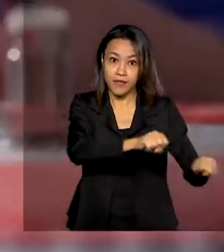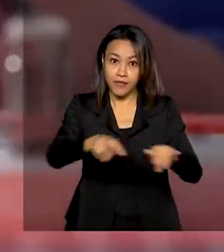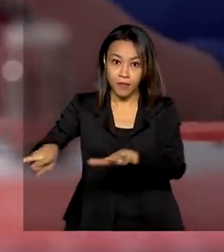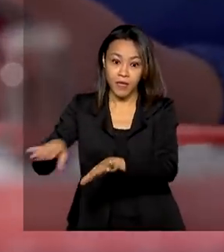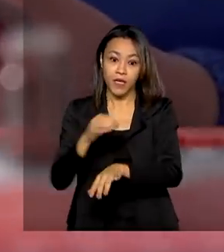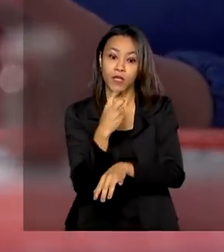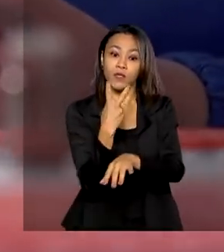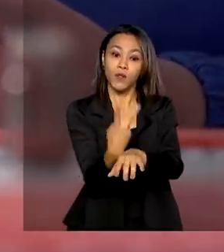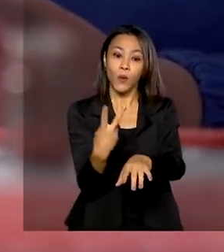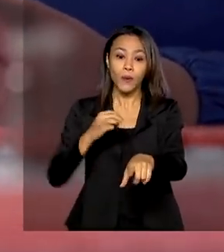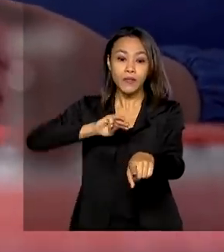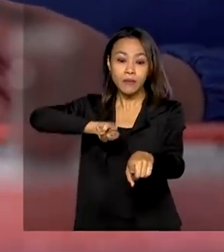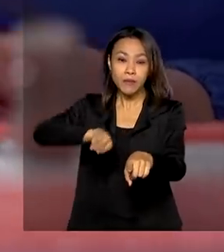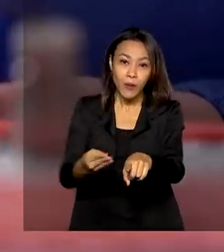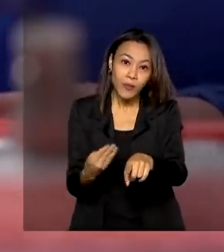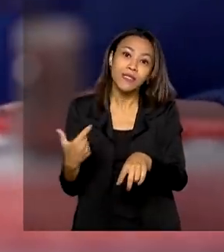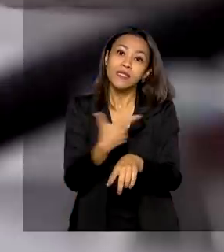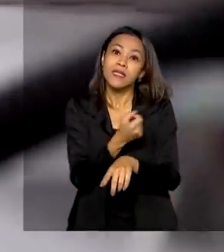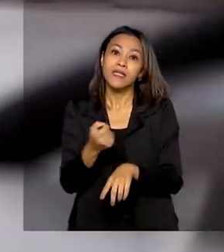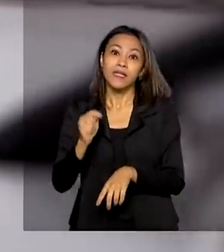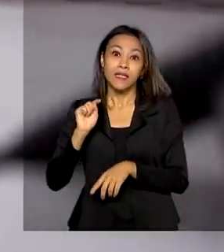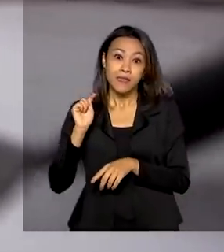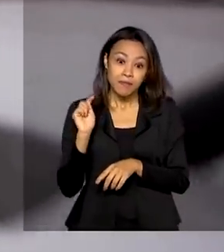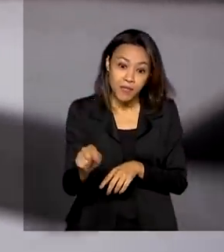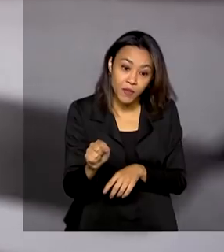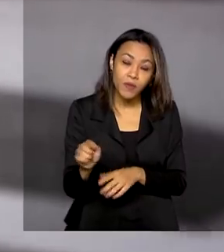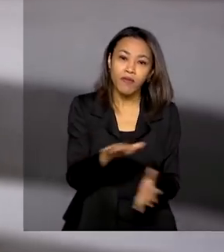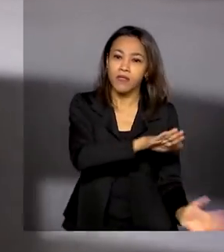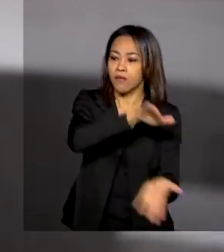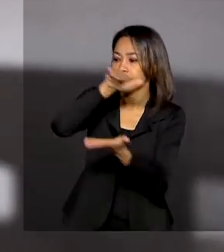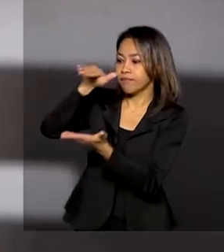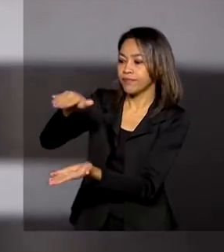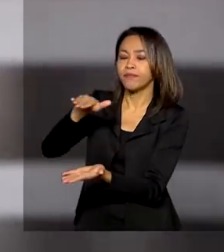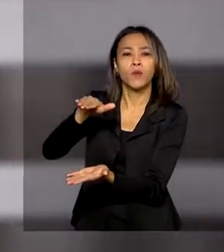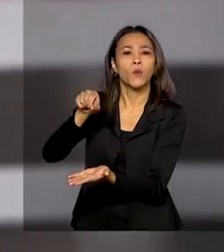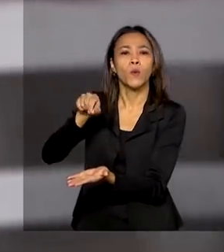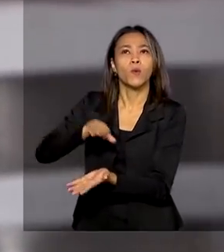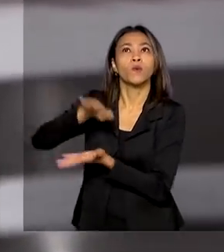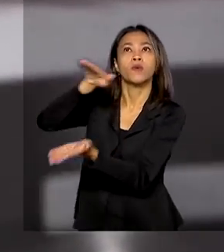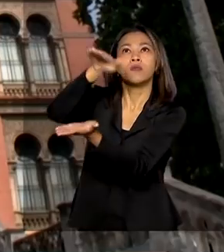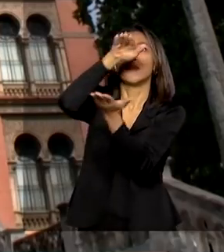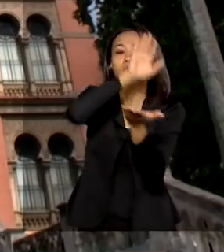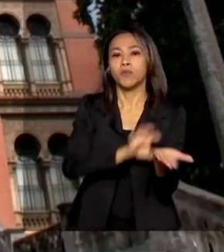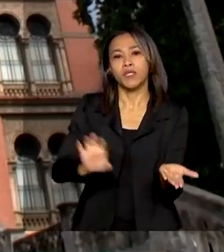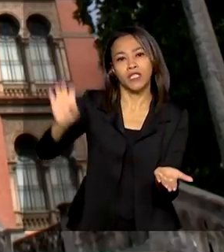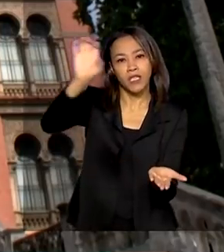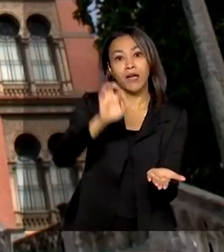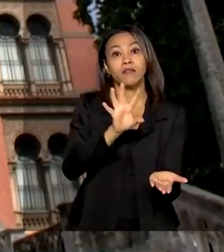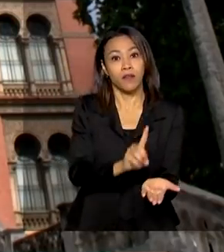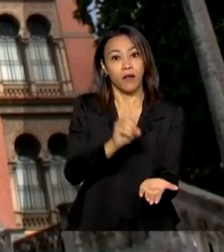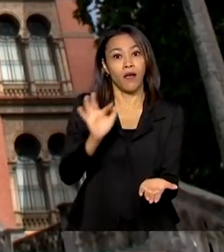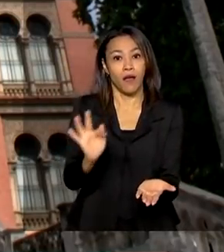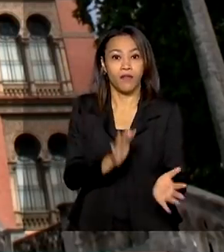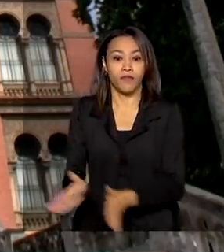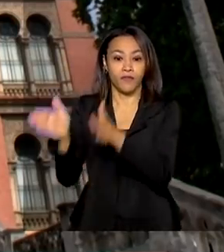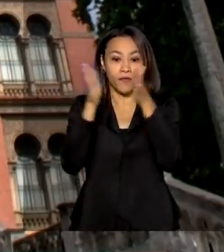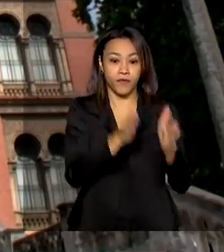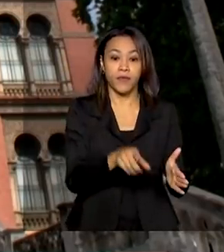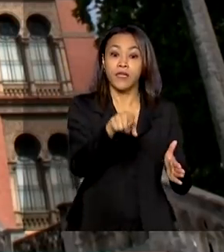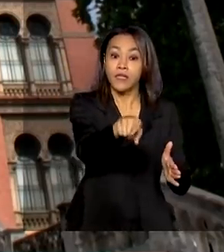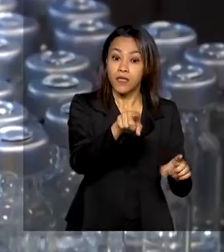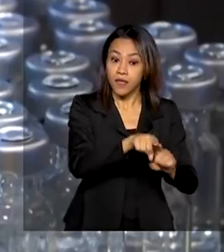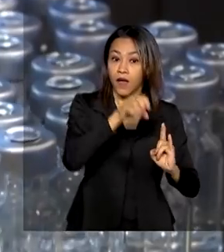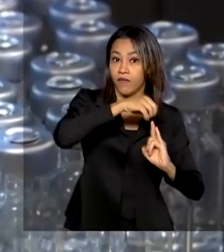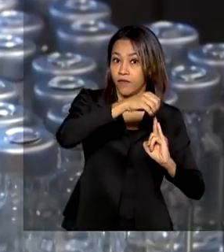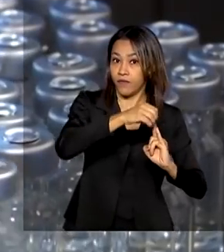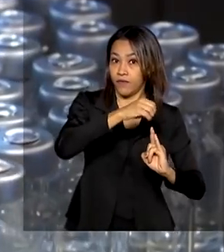,6 milhões para distribuição proporcional aos estados e distrito federal. Já a Fiocruz deve entregar